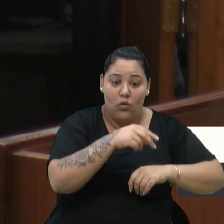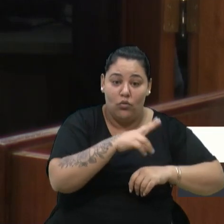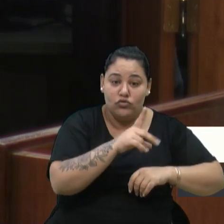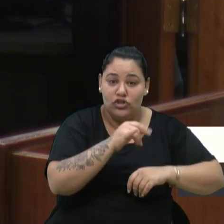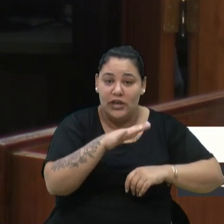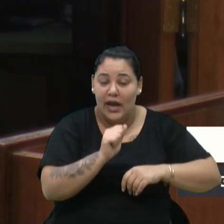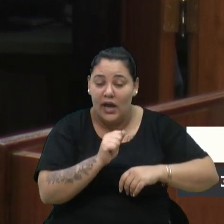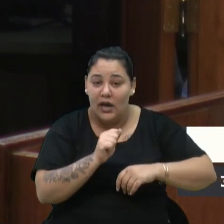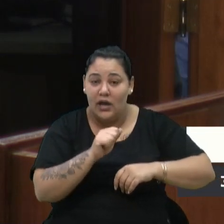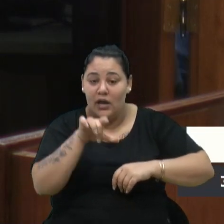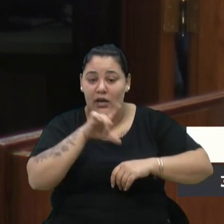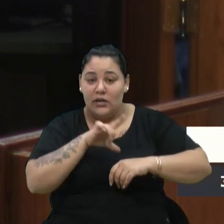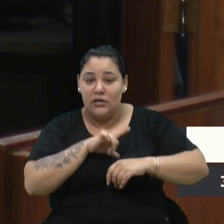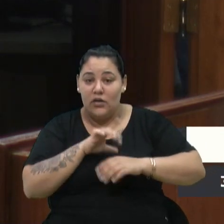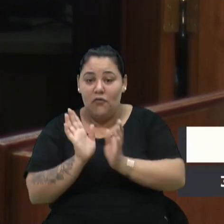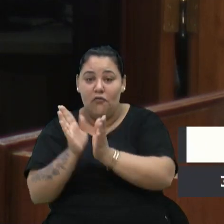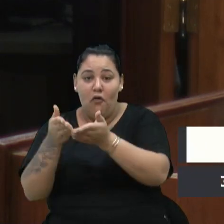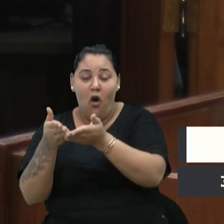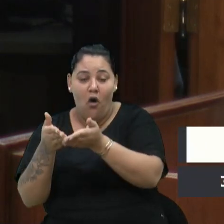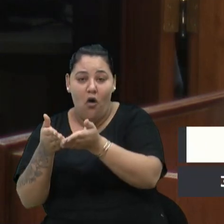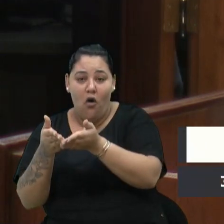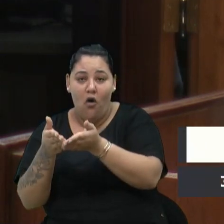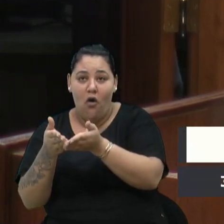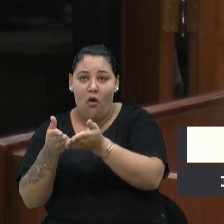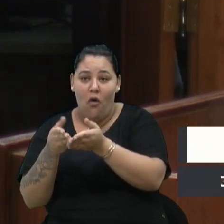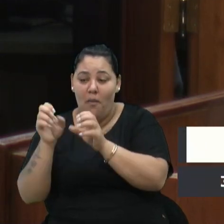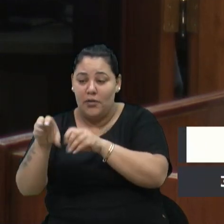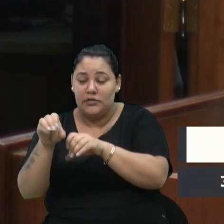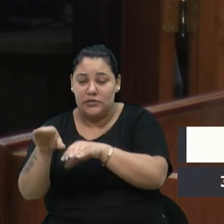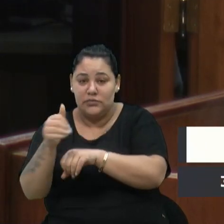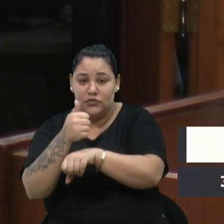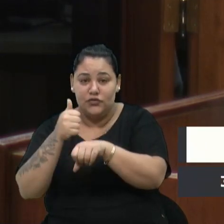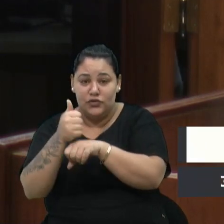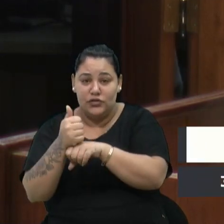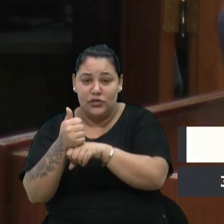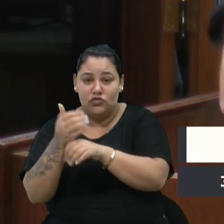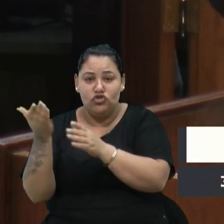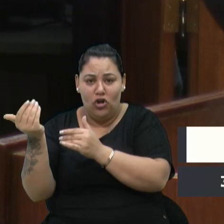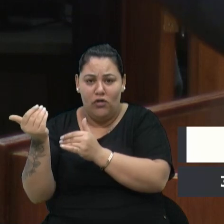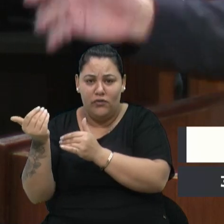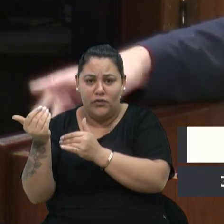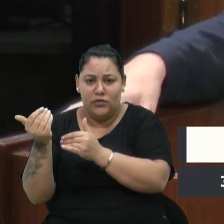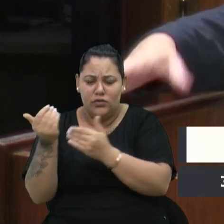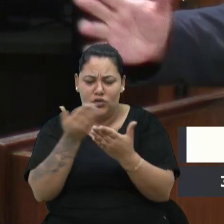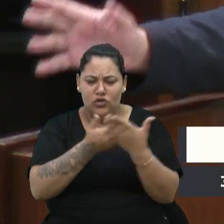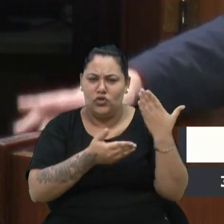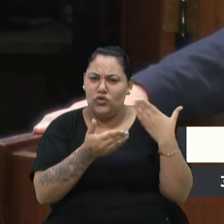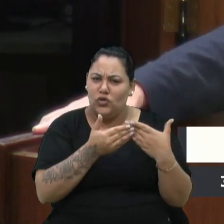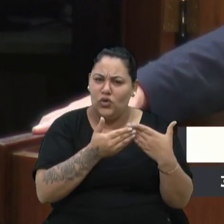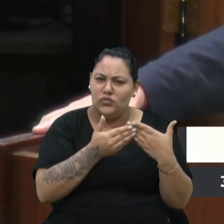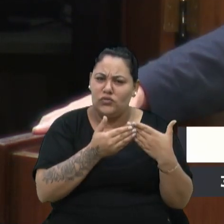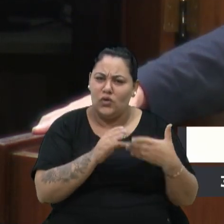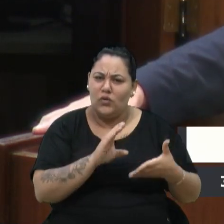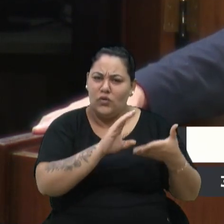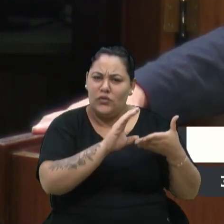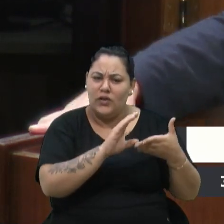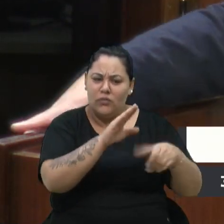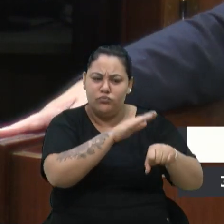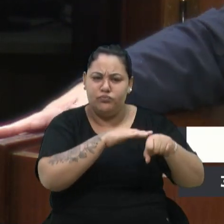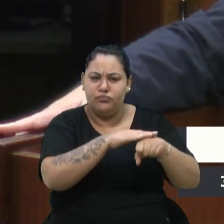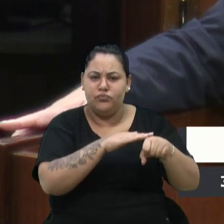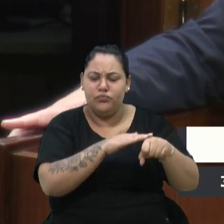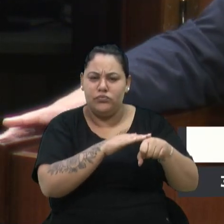passou pelo Fórum de Aprendizagem Profissional para Jovens, passou por todos esses conselhos que conversam,